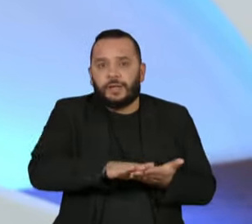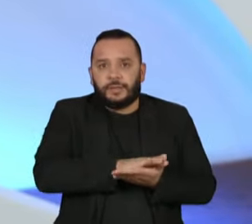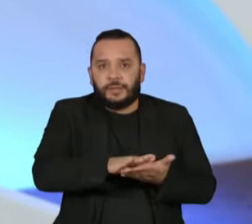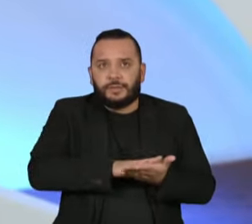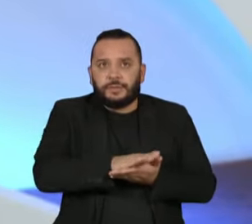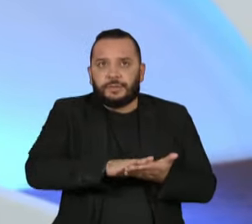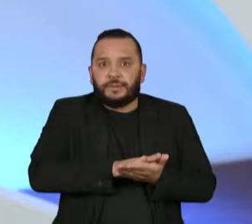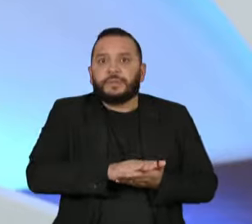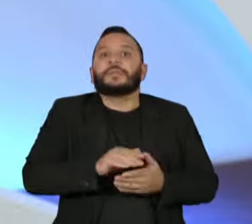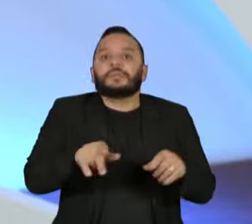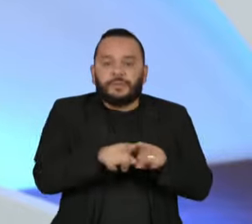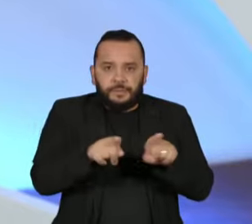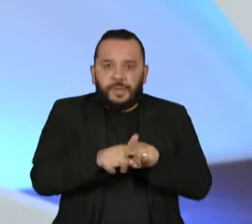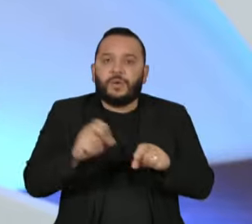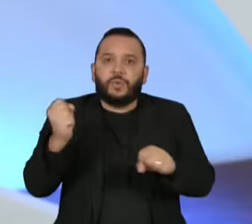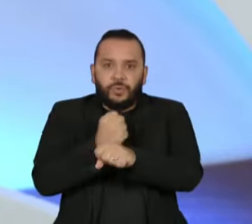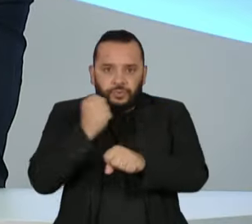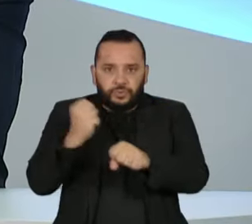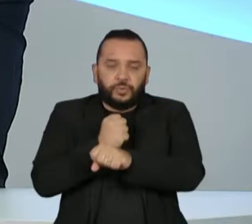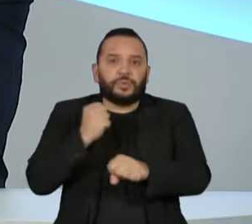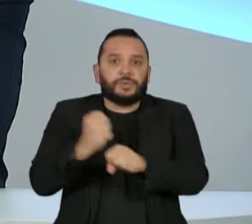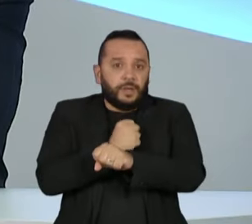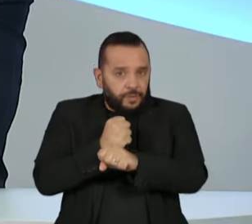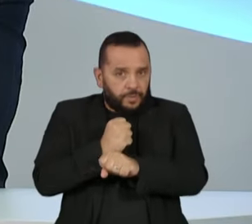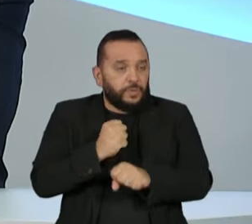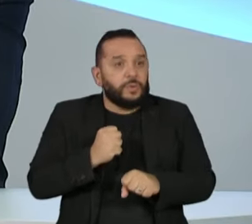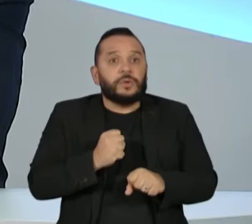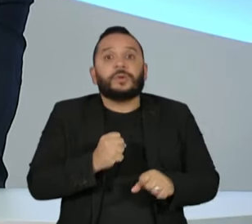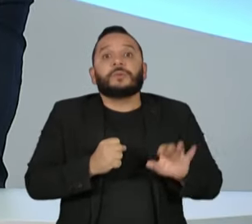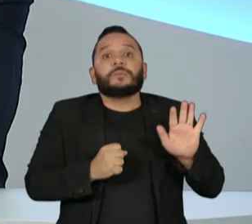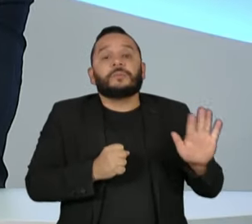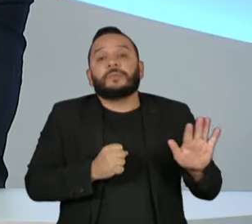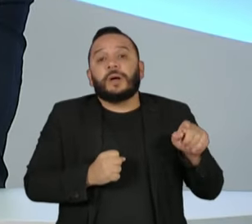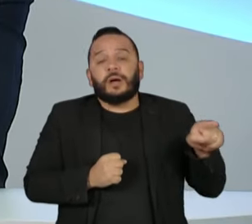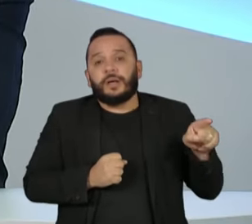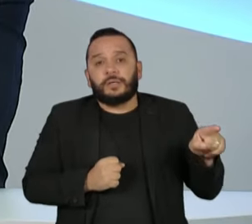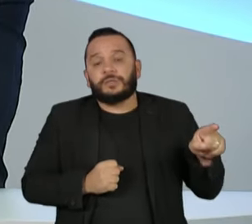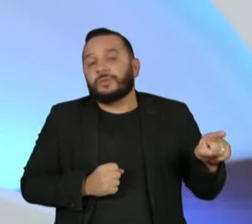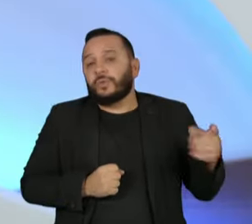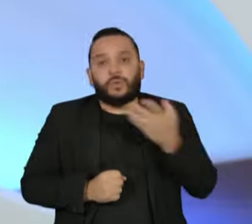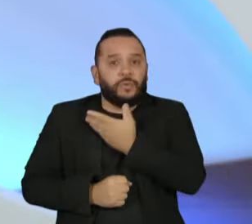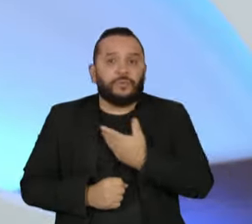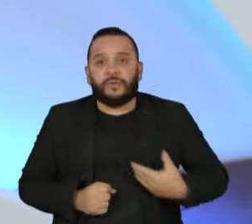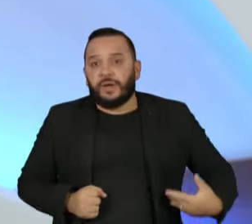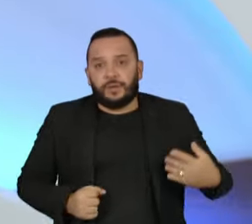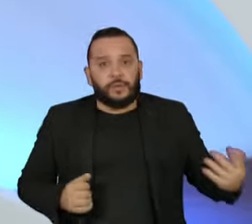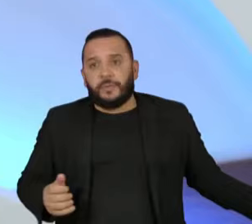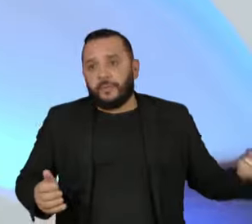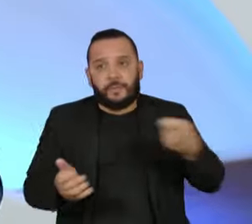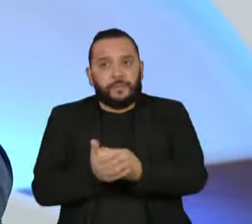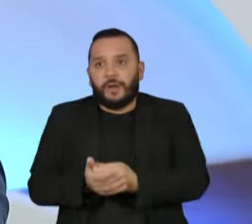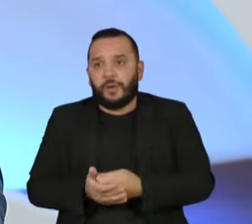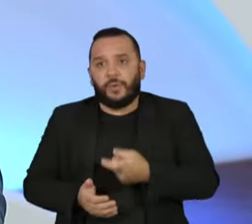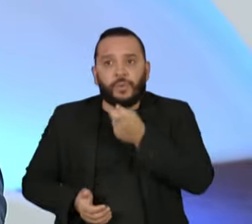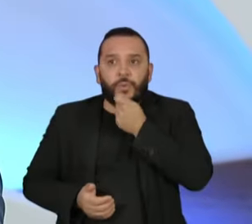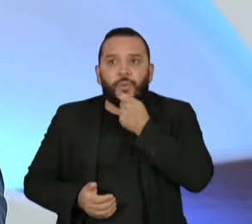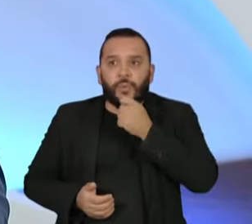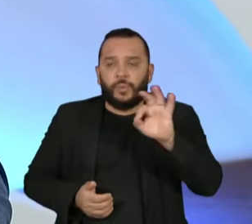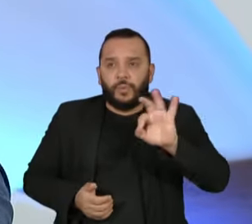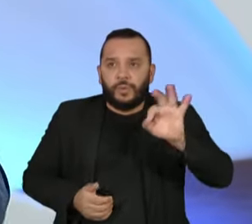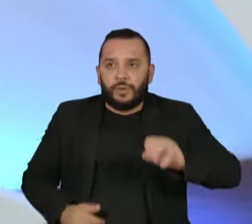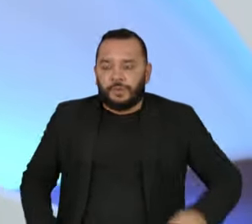obras e não conseguem que a medição daquela obra possa entrar na